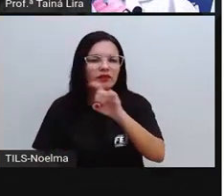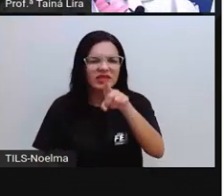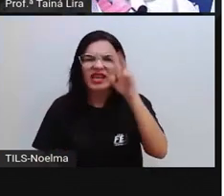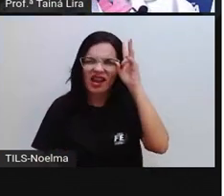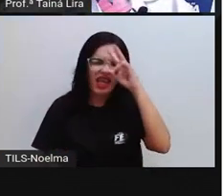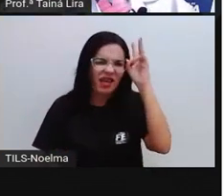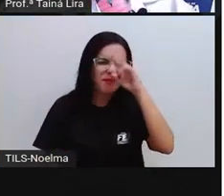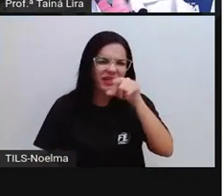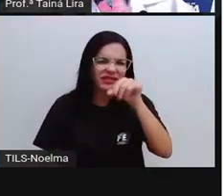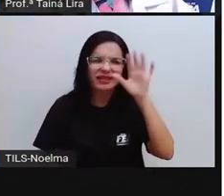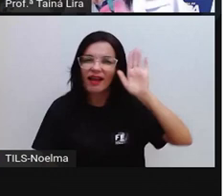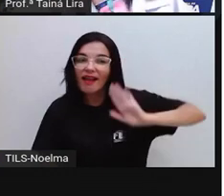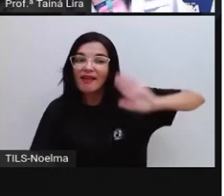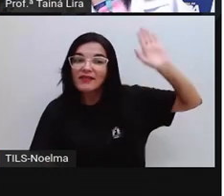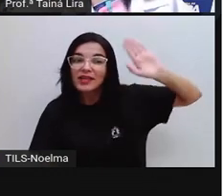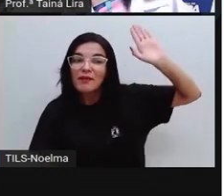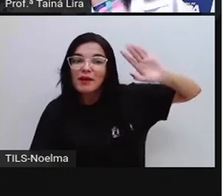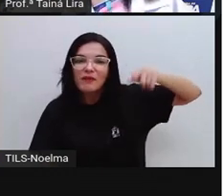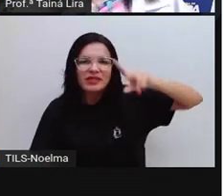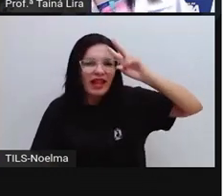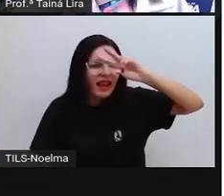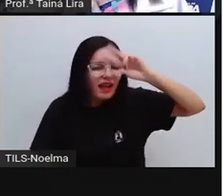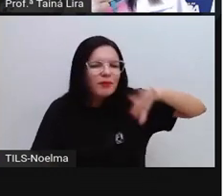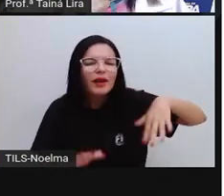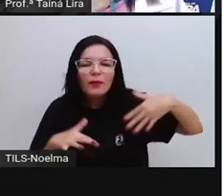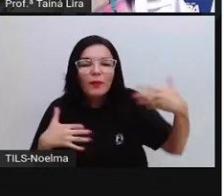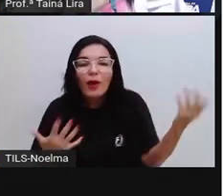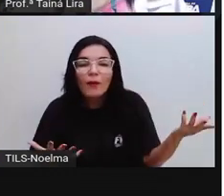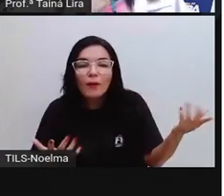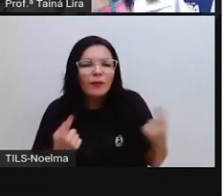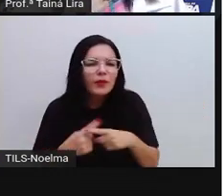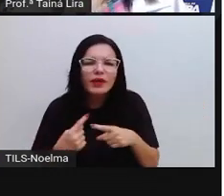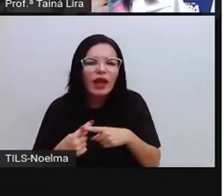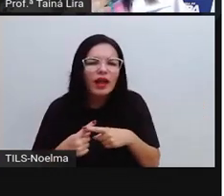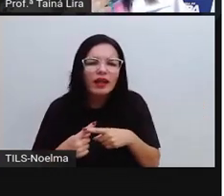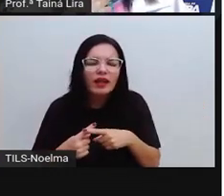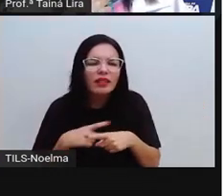Levanta a mão aí para prover, porque nesse caso o E tem o som de I.